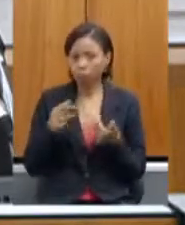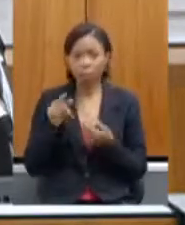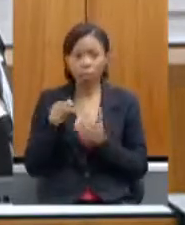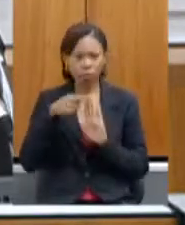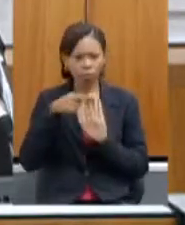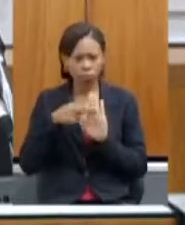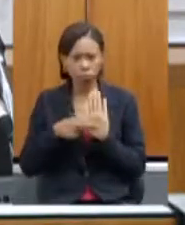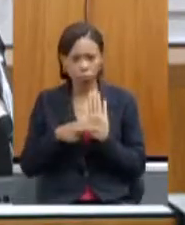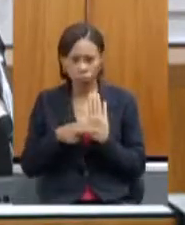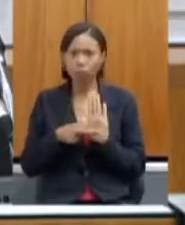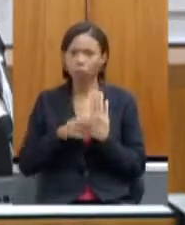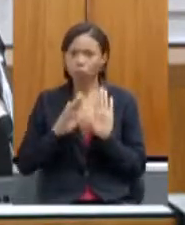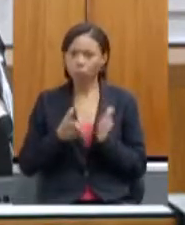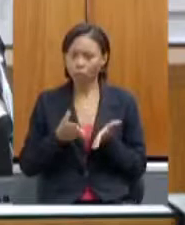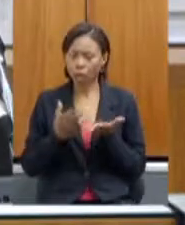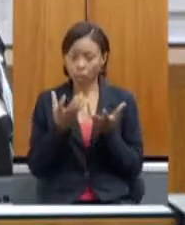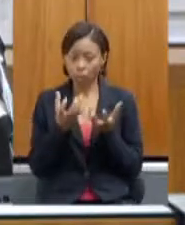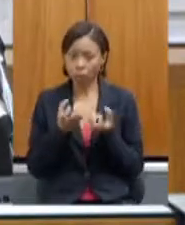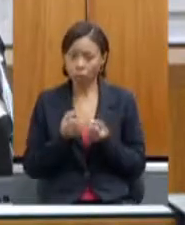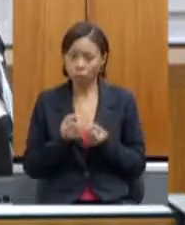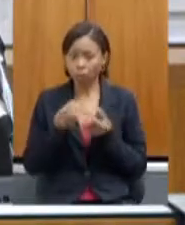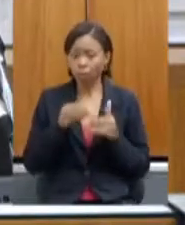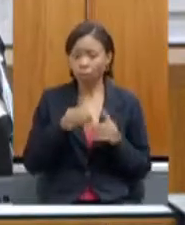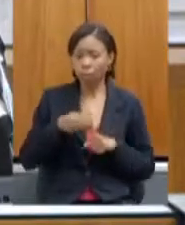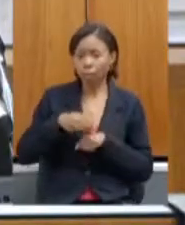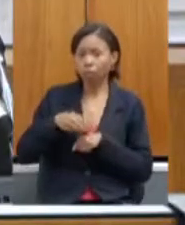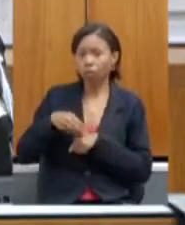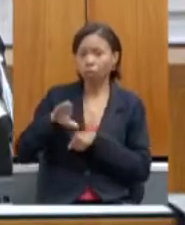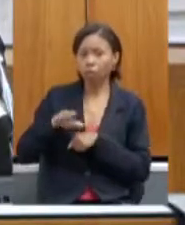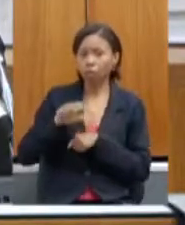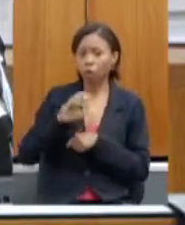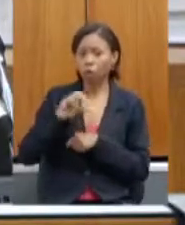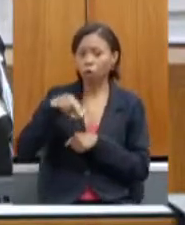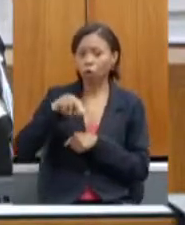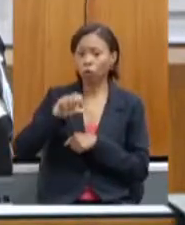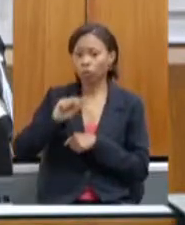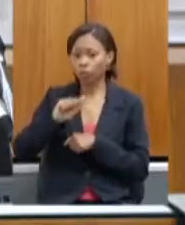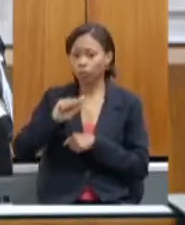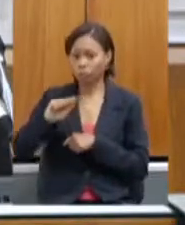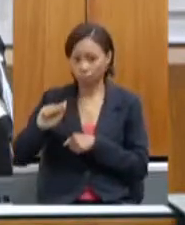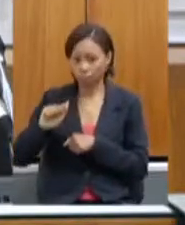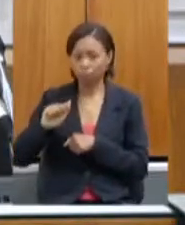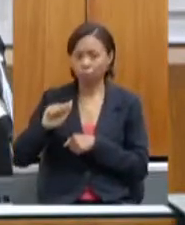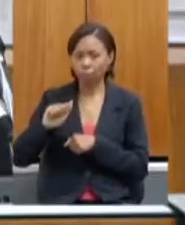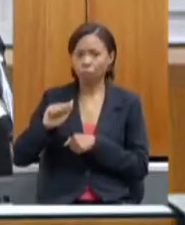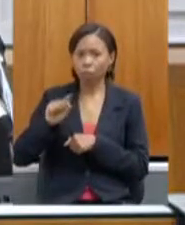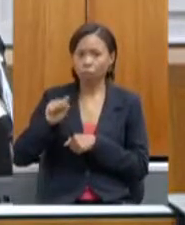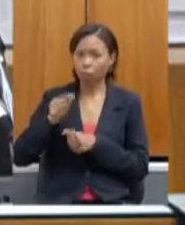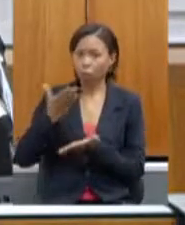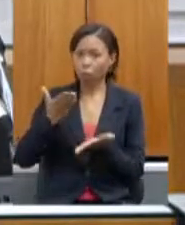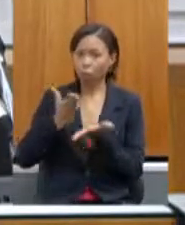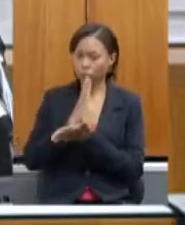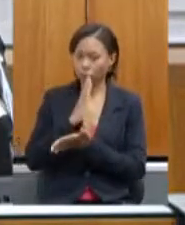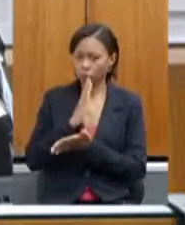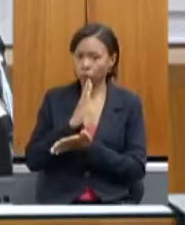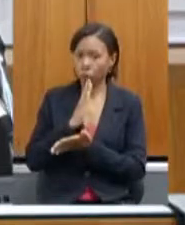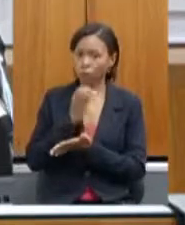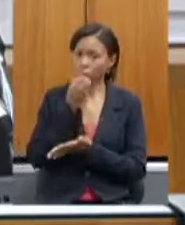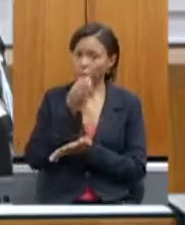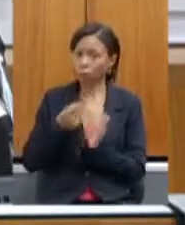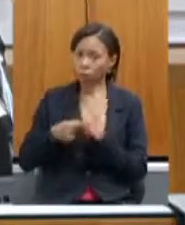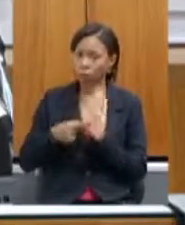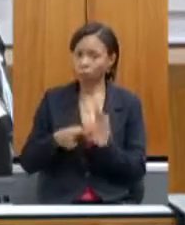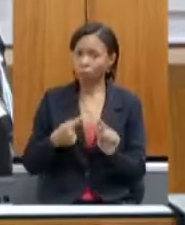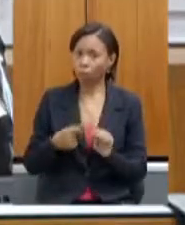Conselha e esses municípios selecionados foram aprovados pelo Conselha. Então, eu acho muito bom que isso fique registrado, que o